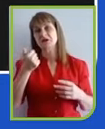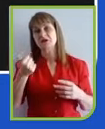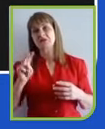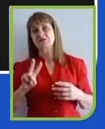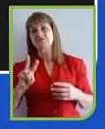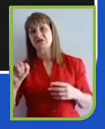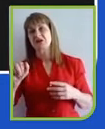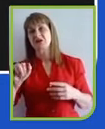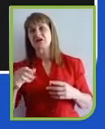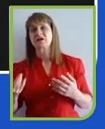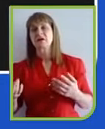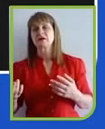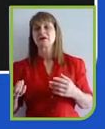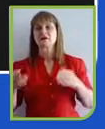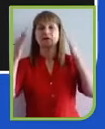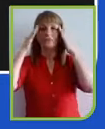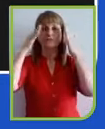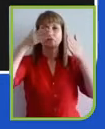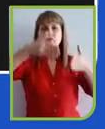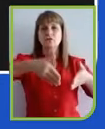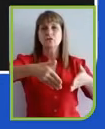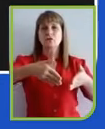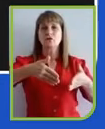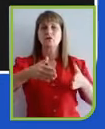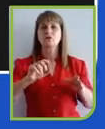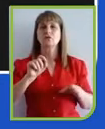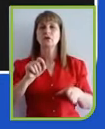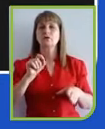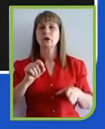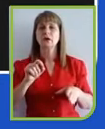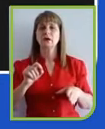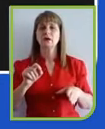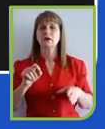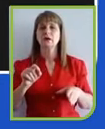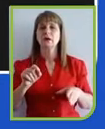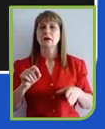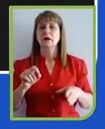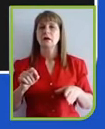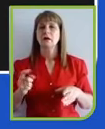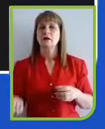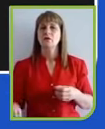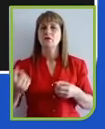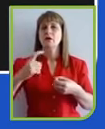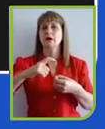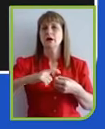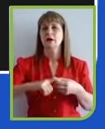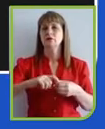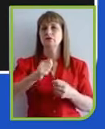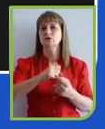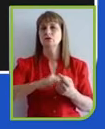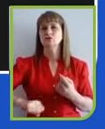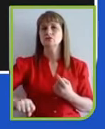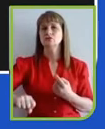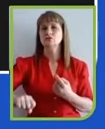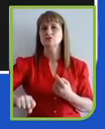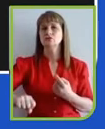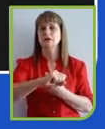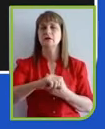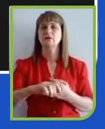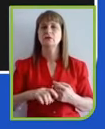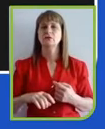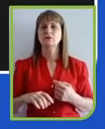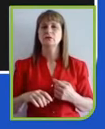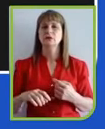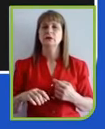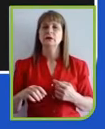focado em retorno social, ou do Venture Philanthropy também, que é um híbrido muito interessante